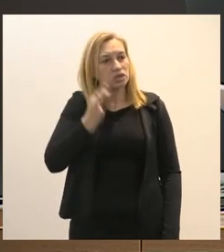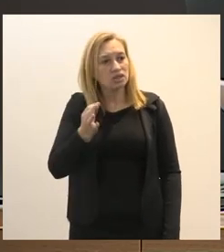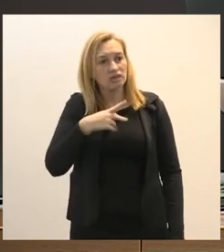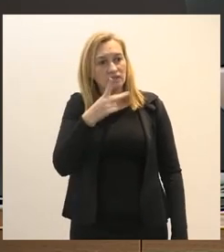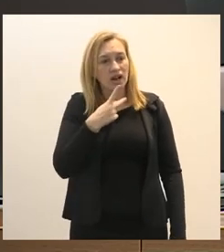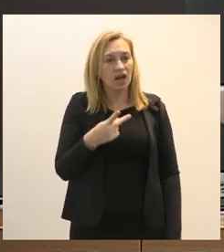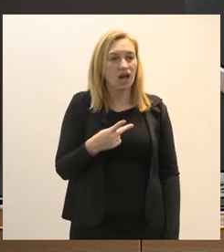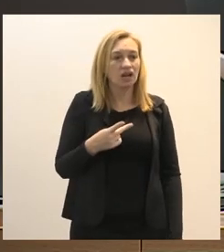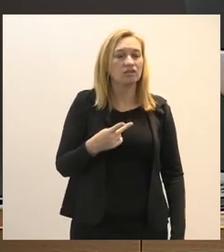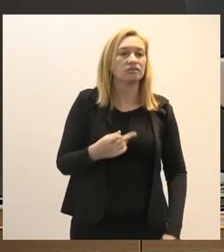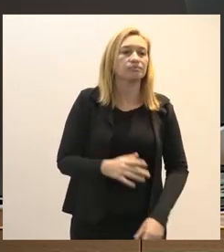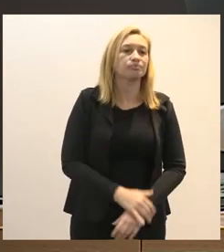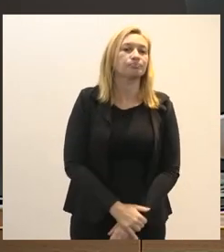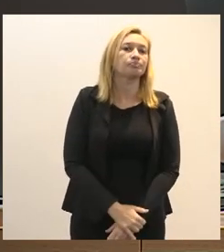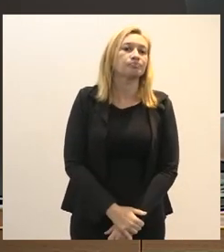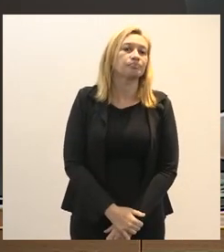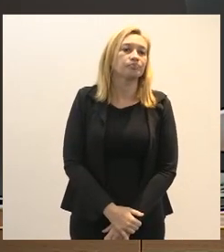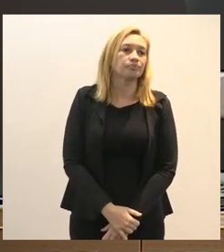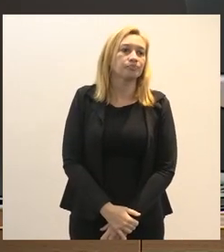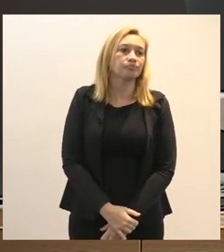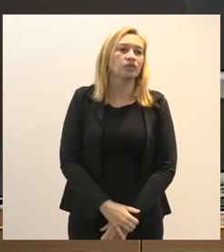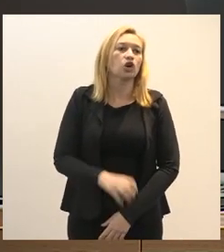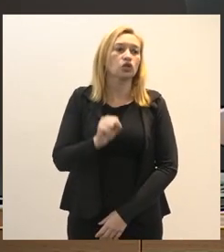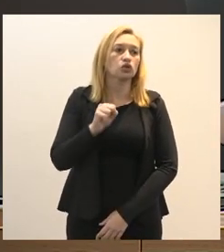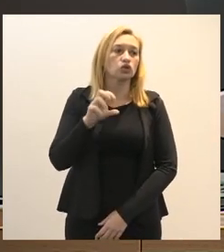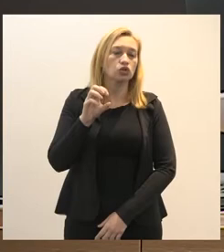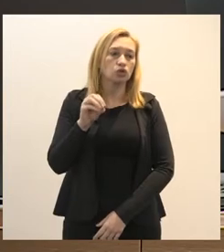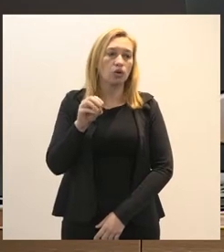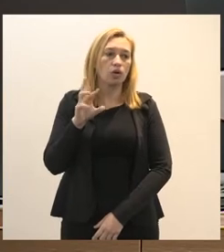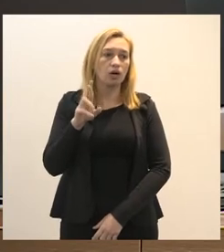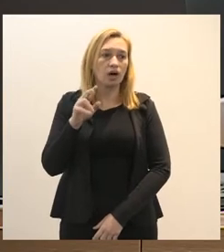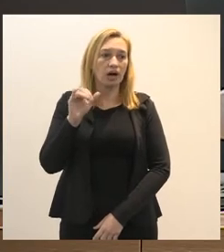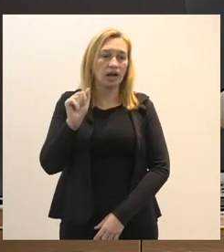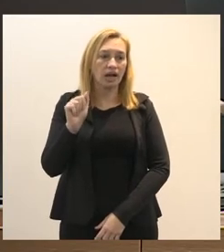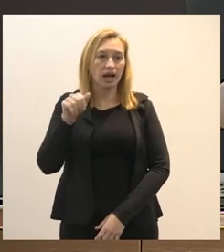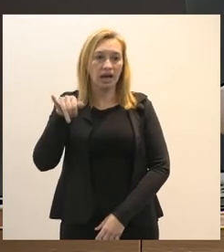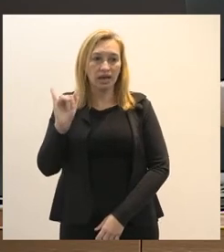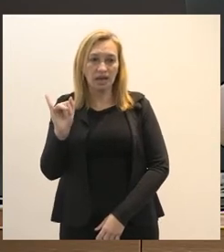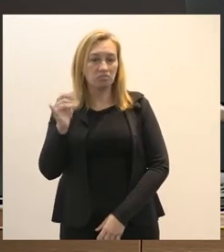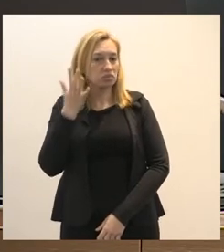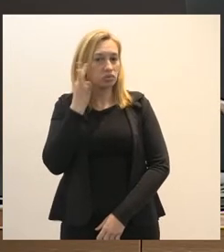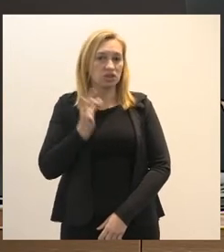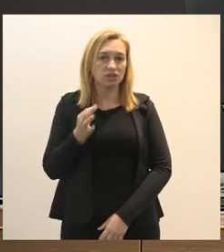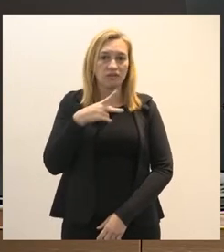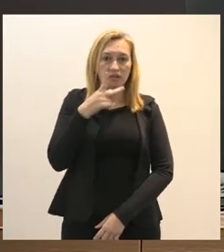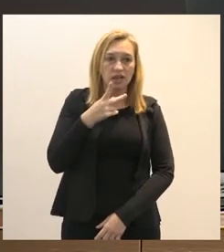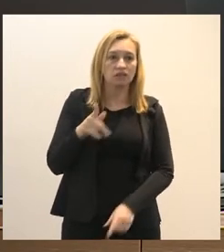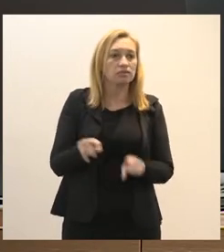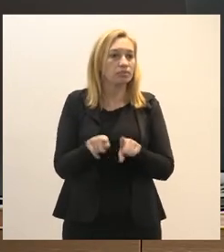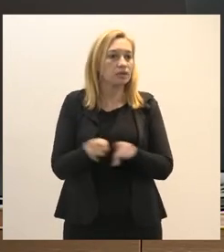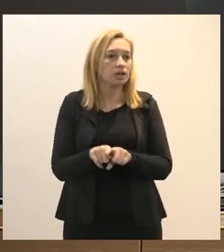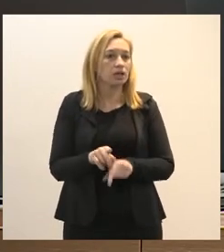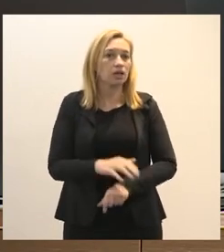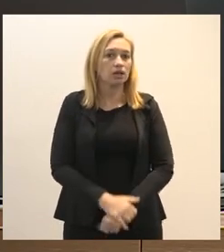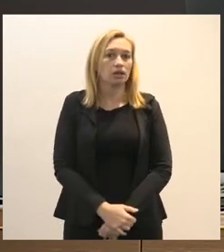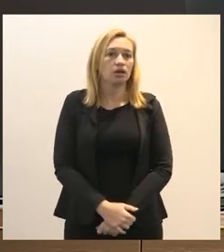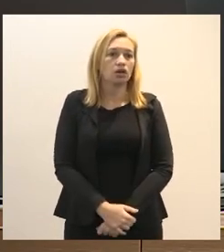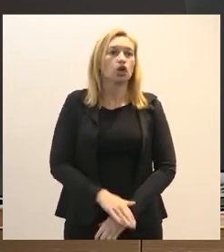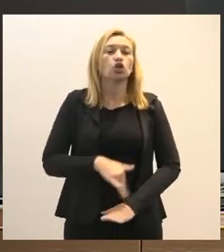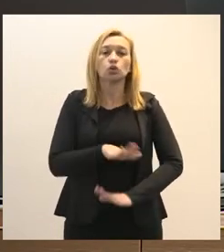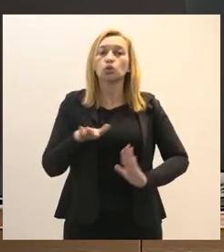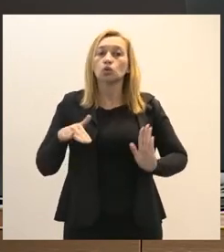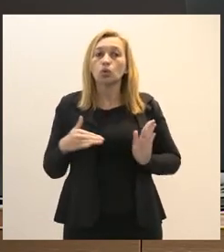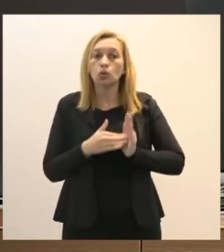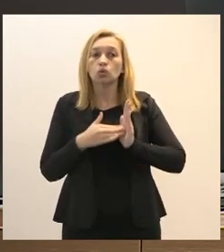Ciderley vai se manifestar Soraya também está aqui a fotografia não sei se vai se manifestar aqui todos que